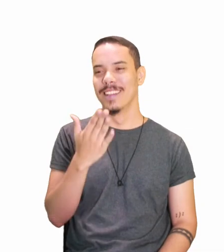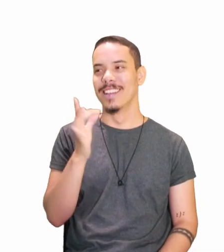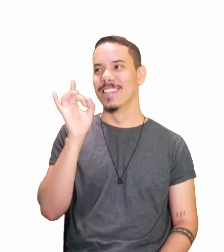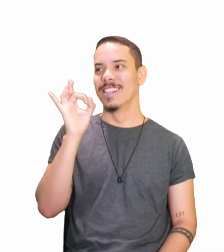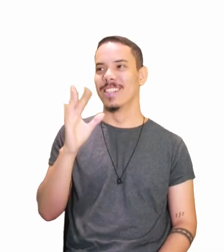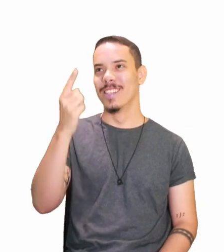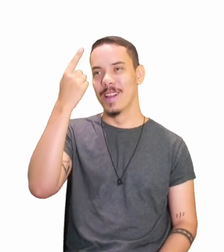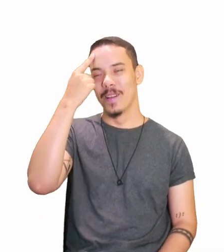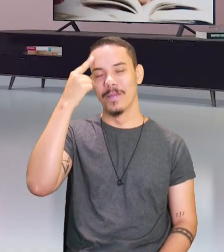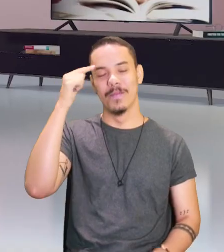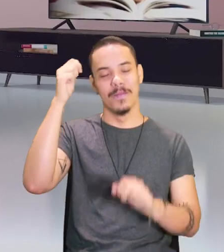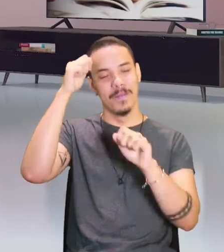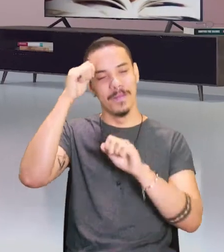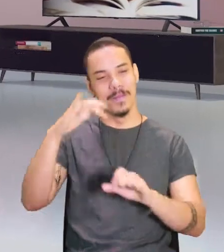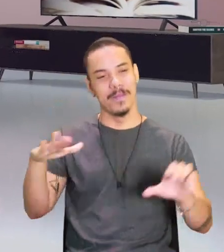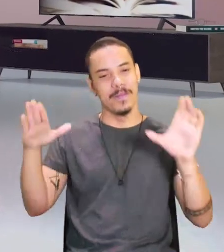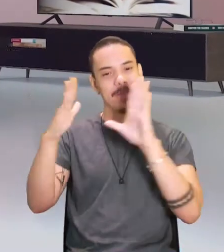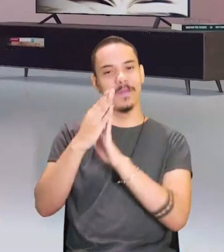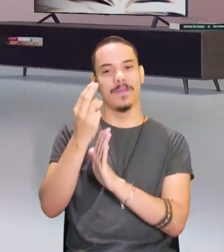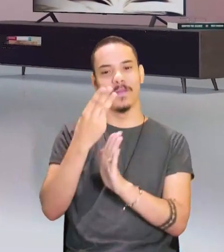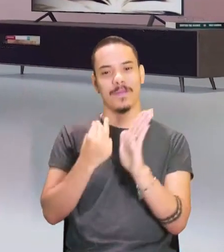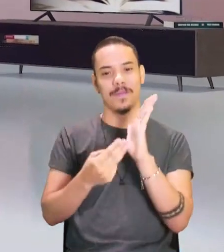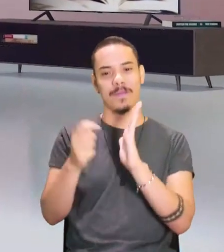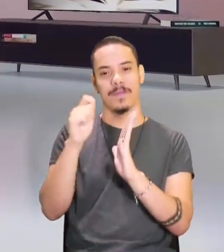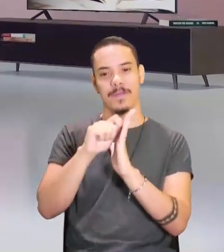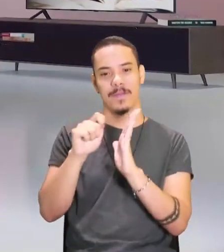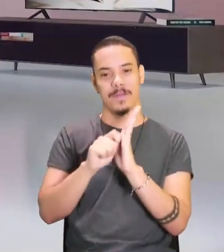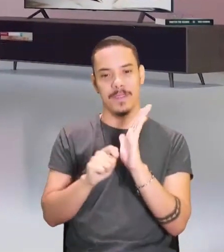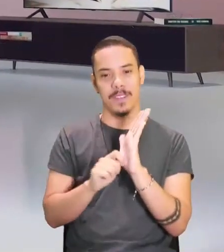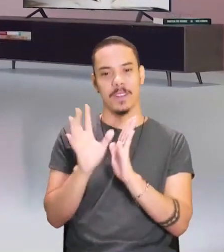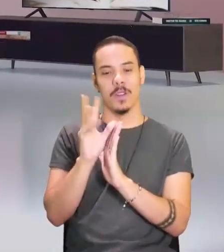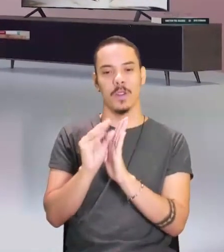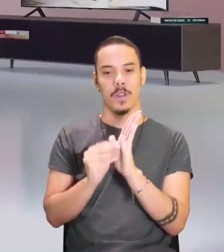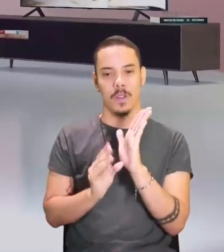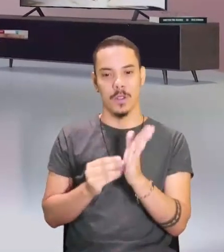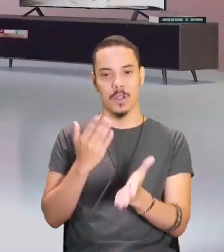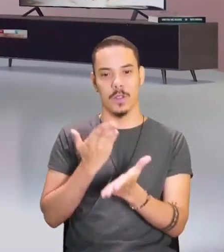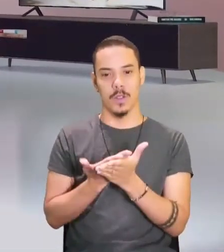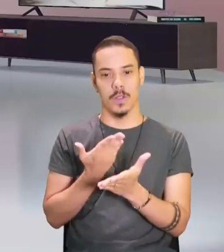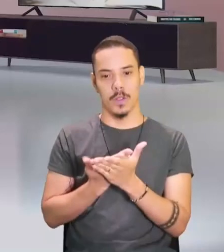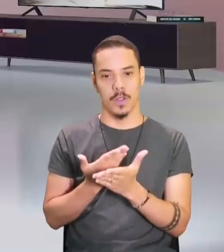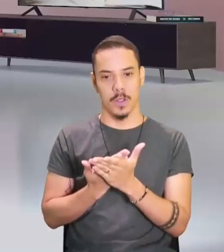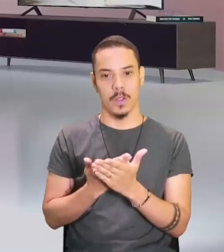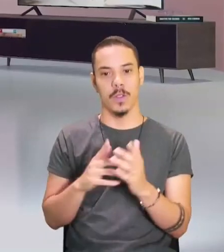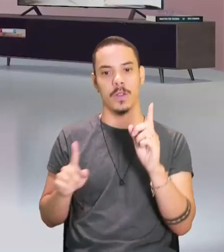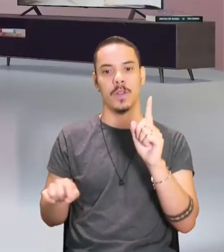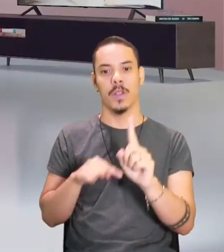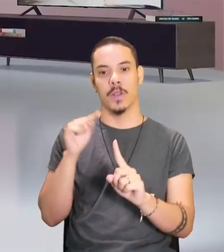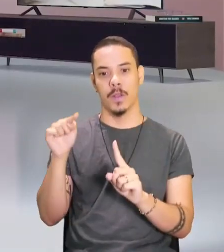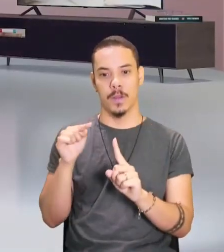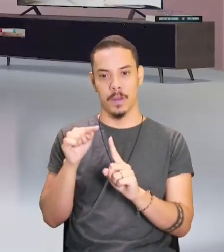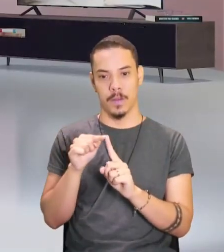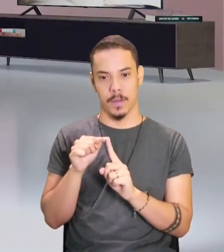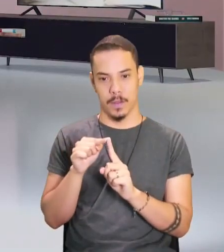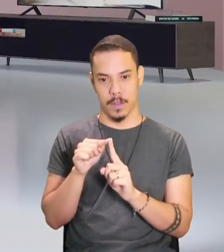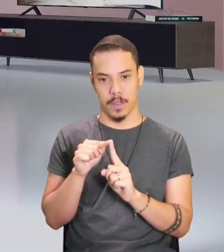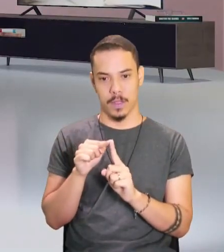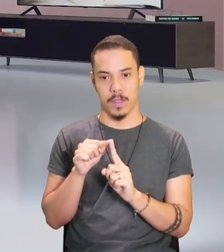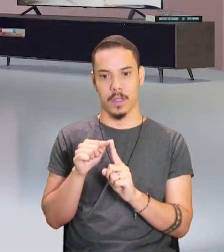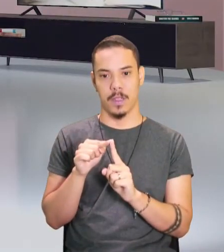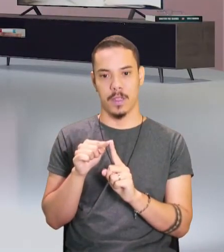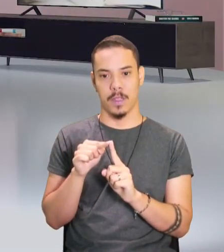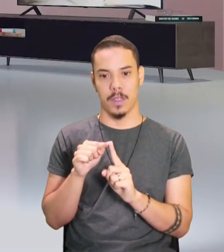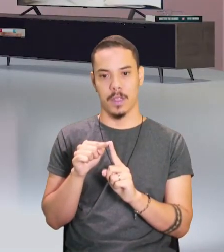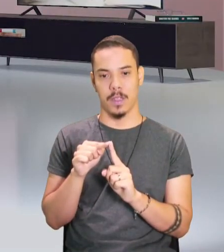mental, é, isso mesmo, do conteúdo estudado. O objetivo aqui, de passar mapa